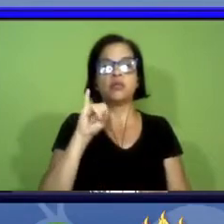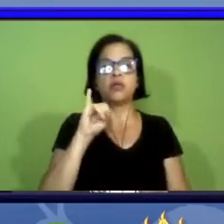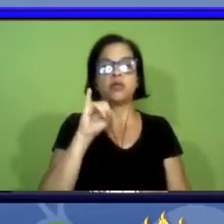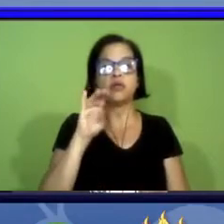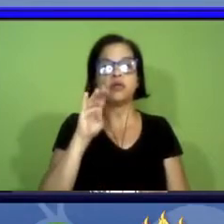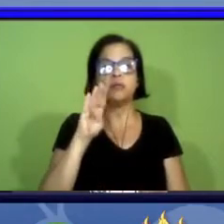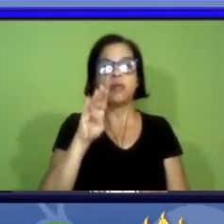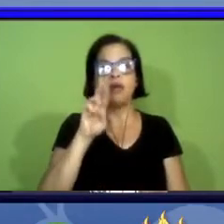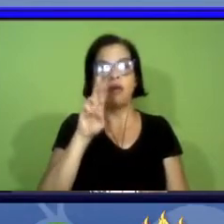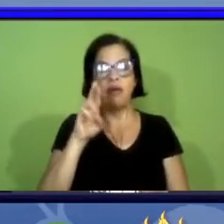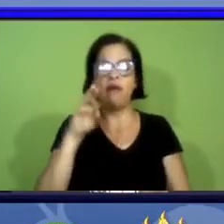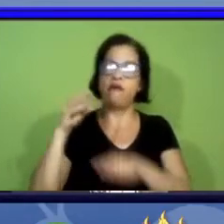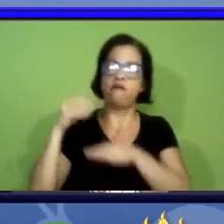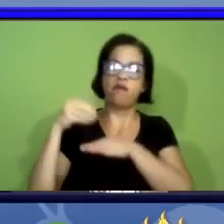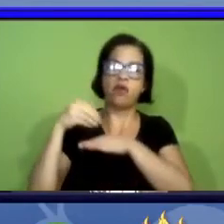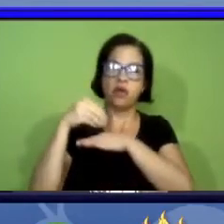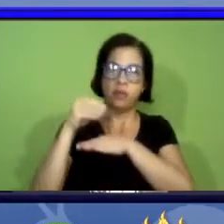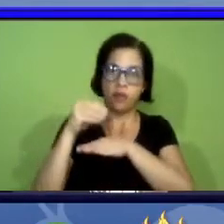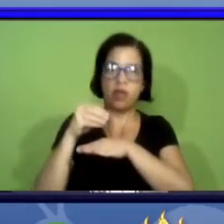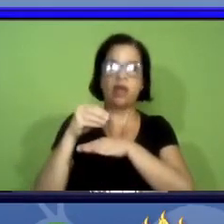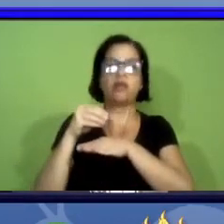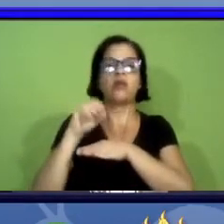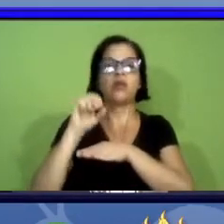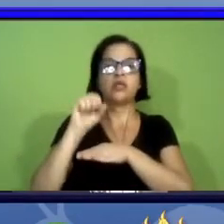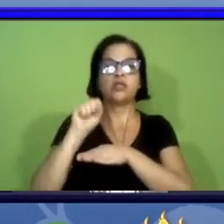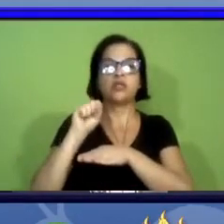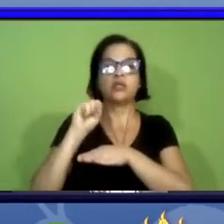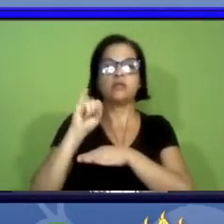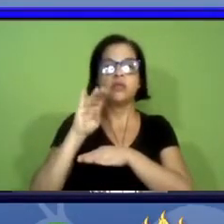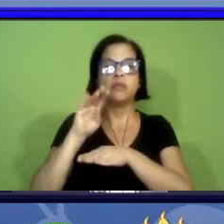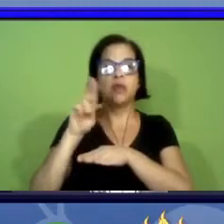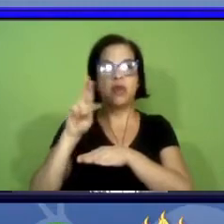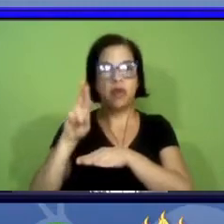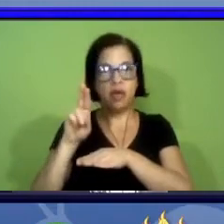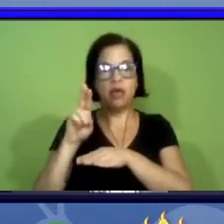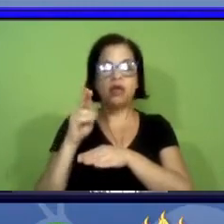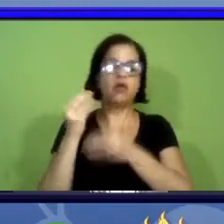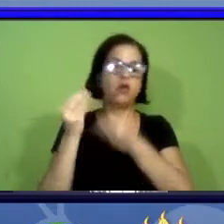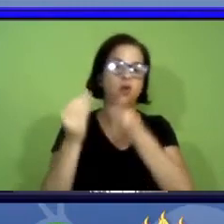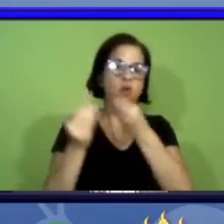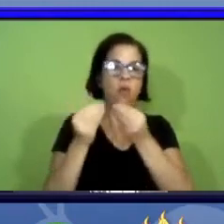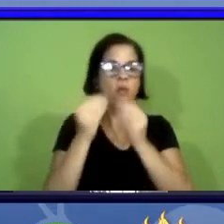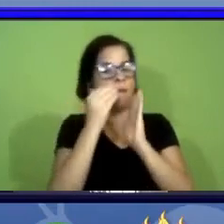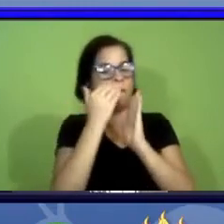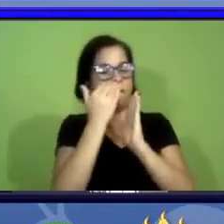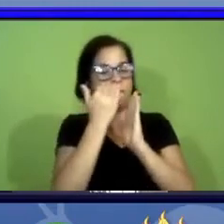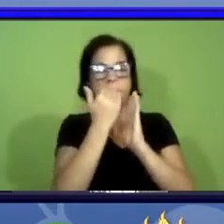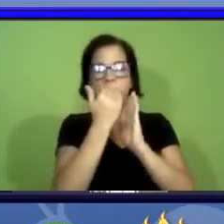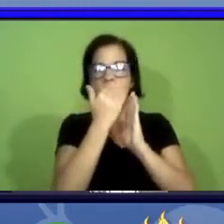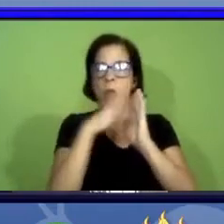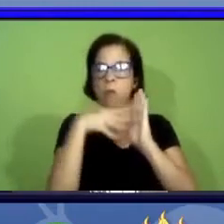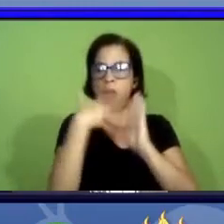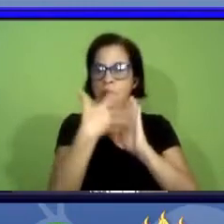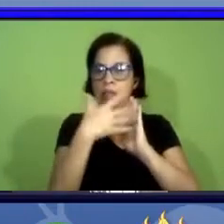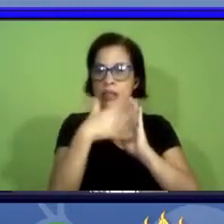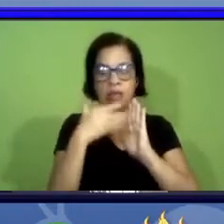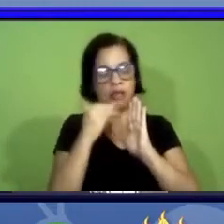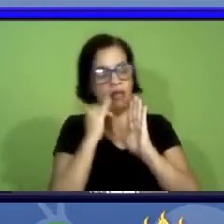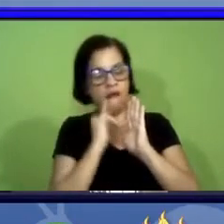encaminhadas ao CIVBR através de planilhas padronizadas informações